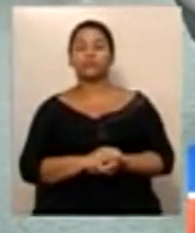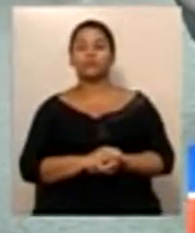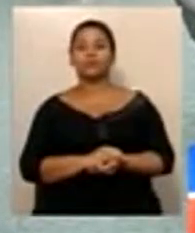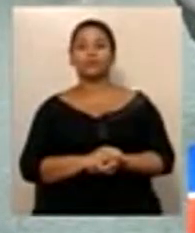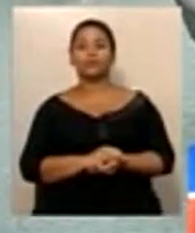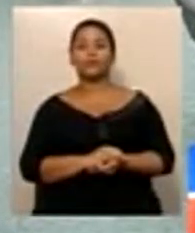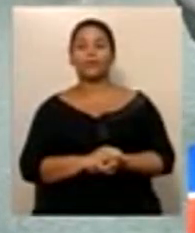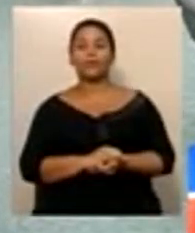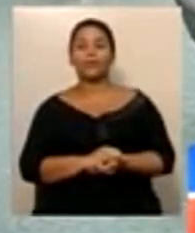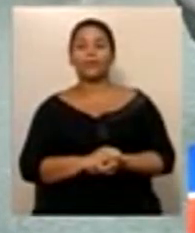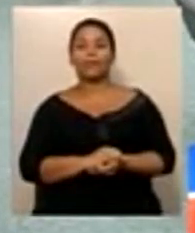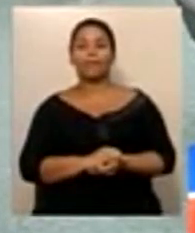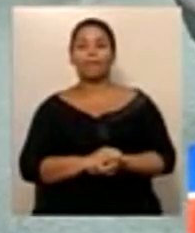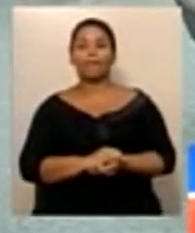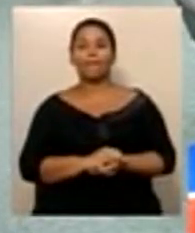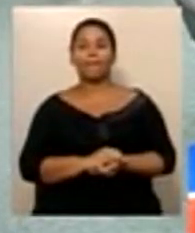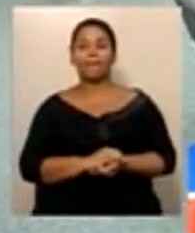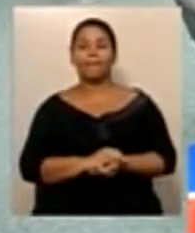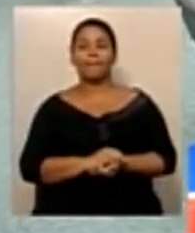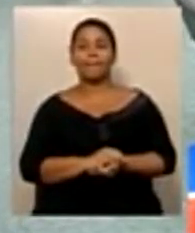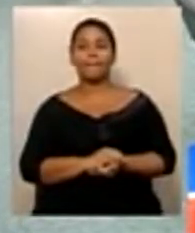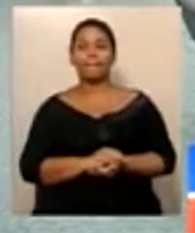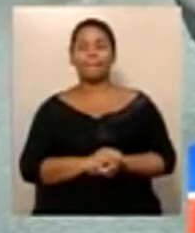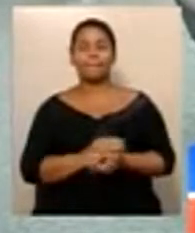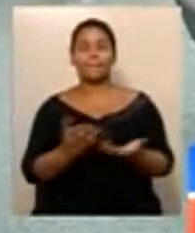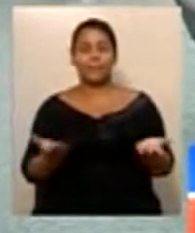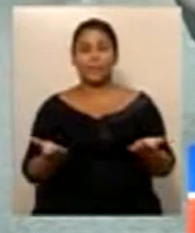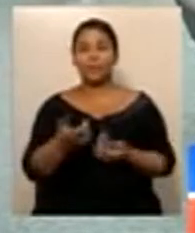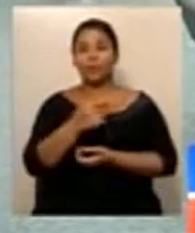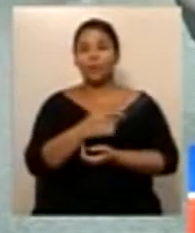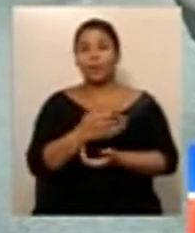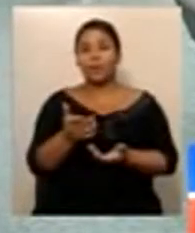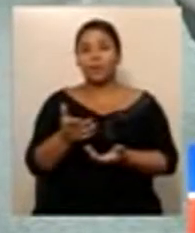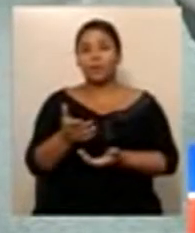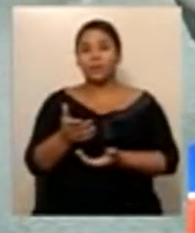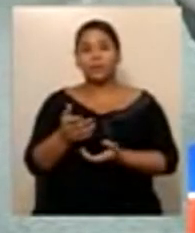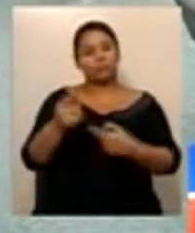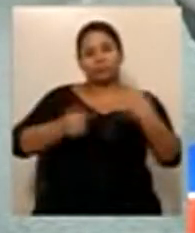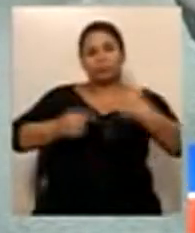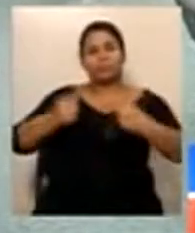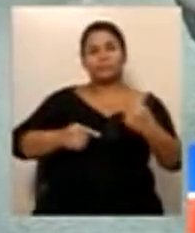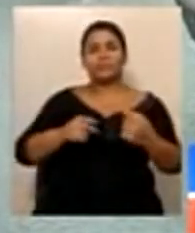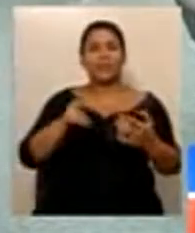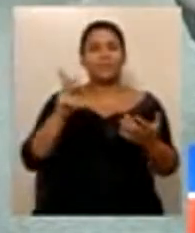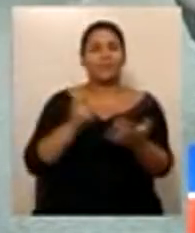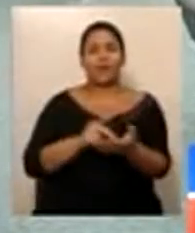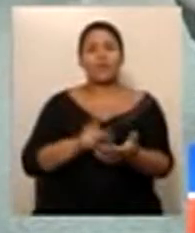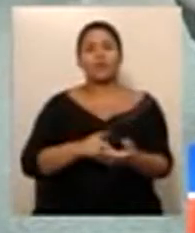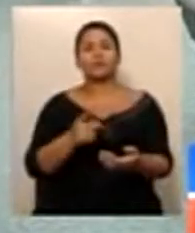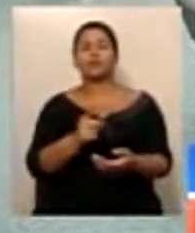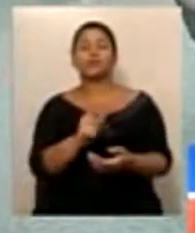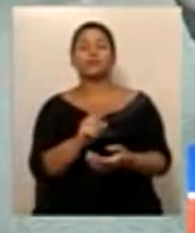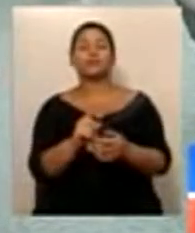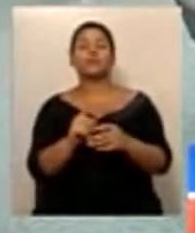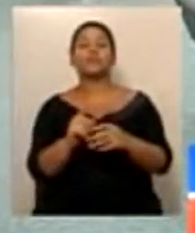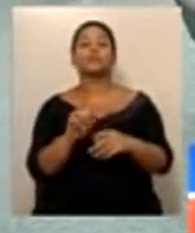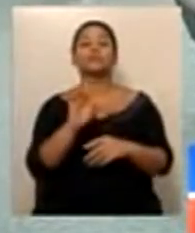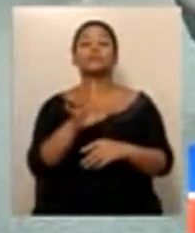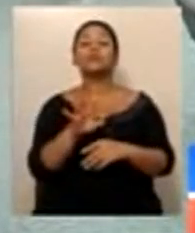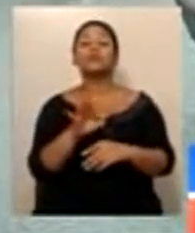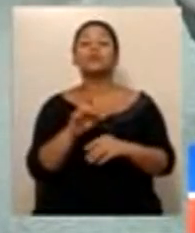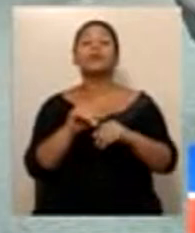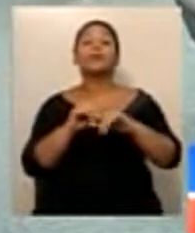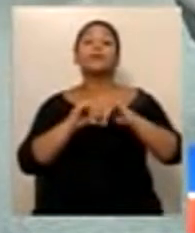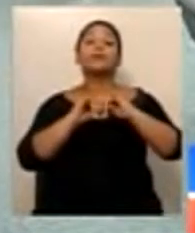Sr. Presidente, na verdade, não é para discutir, é para levantar uma questão de ordem,